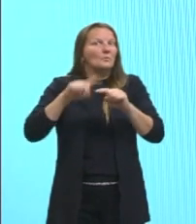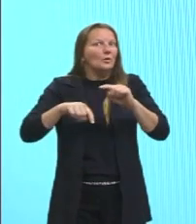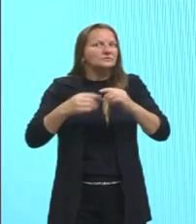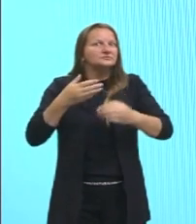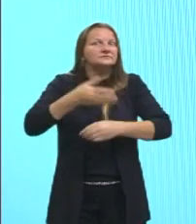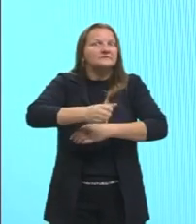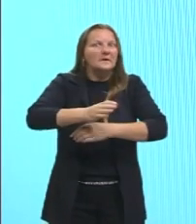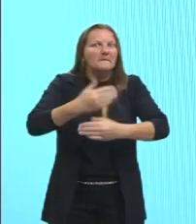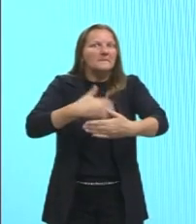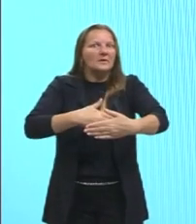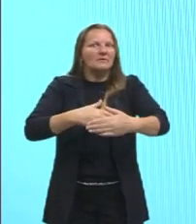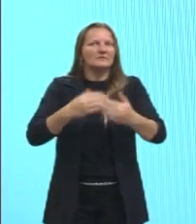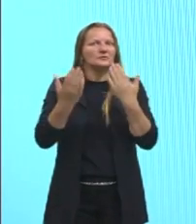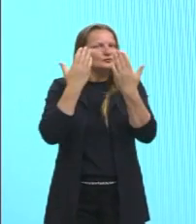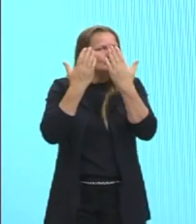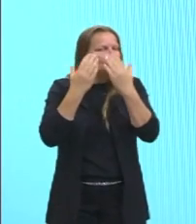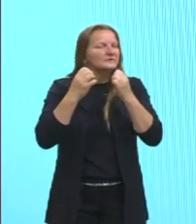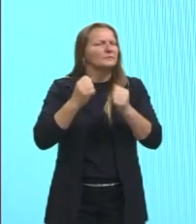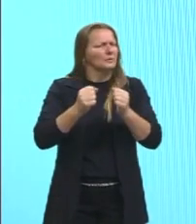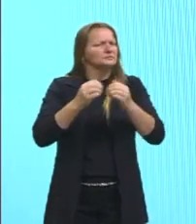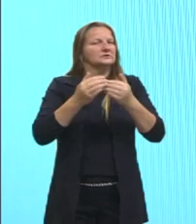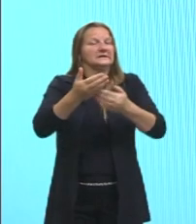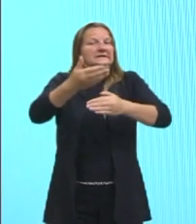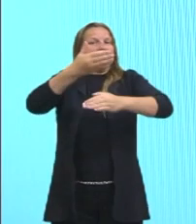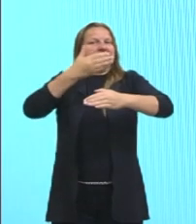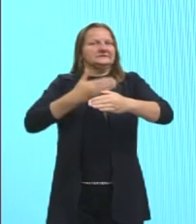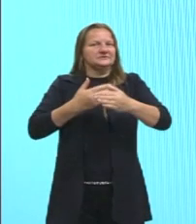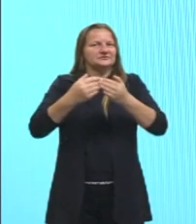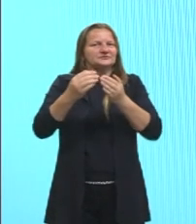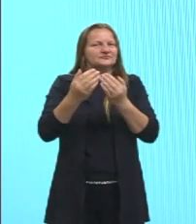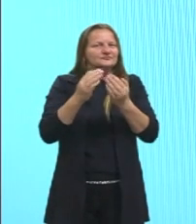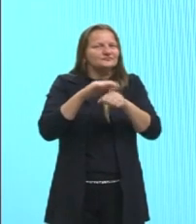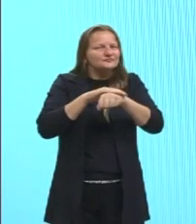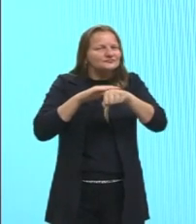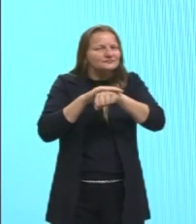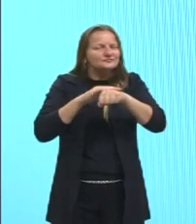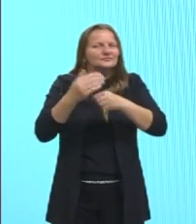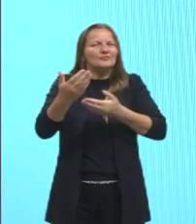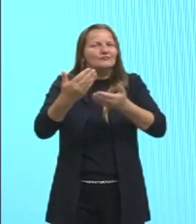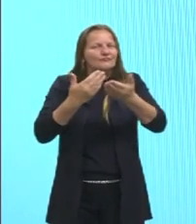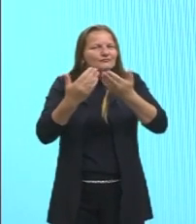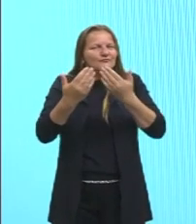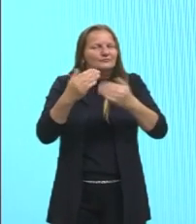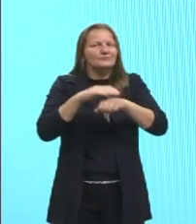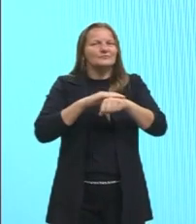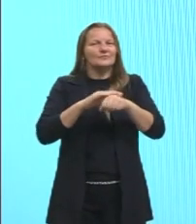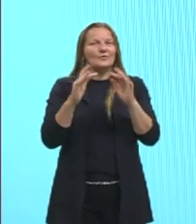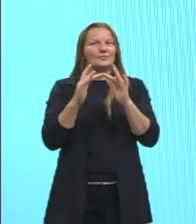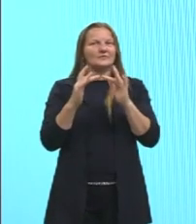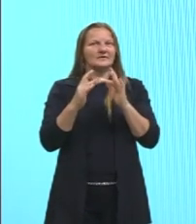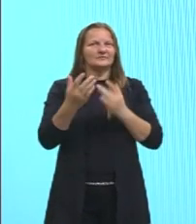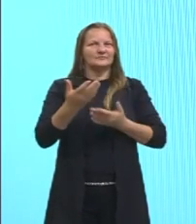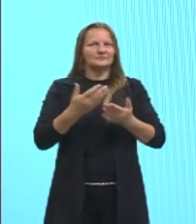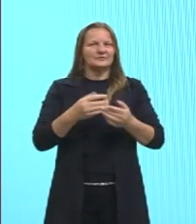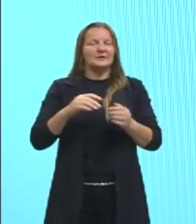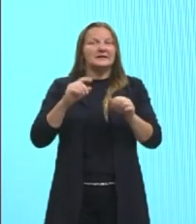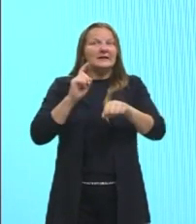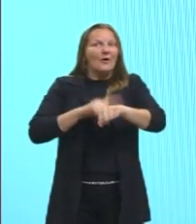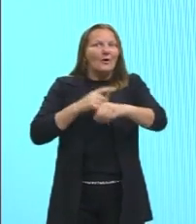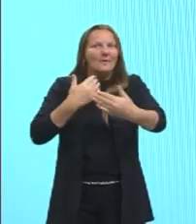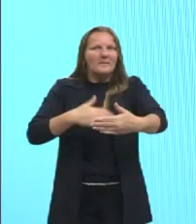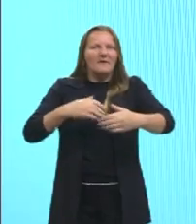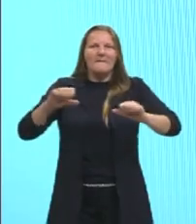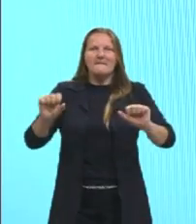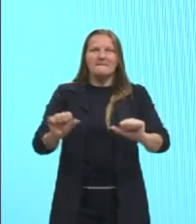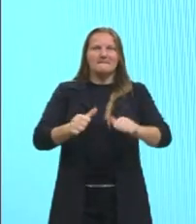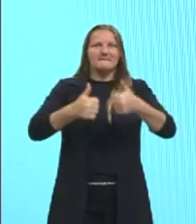dúvidas, vamos direcionar o teu conhecimento para que na hora da prova você consiga ir o melhor possível dentro